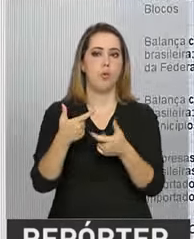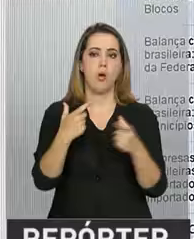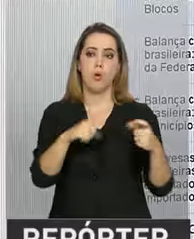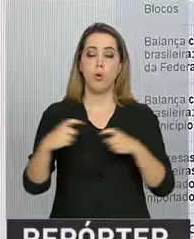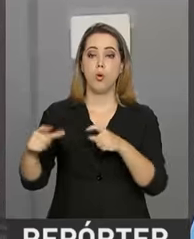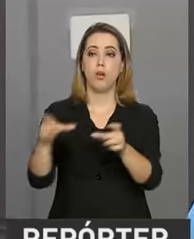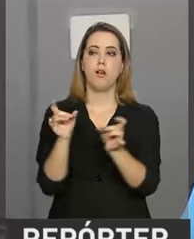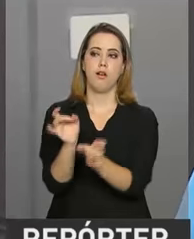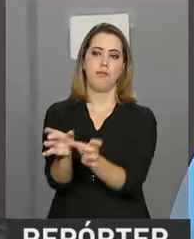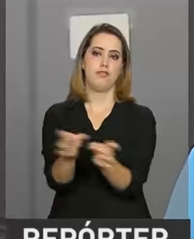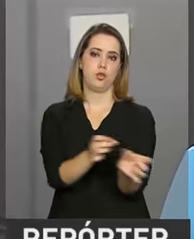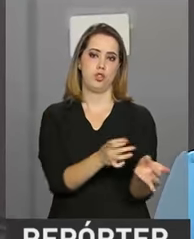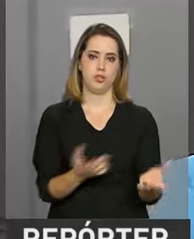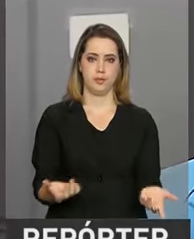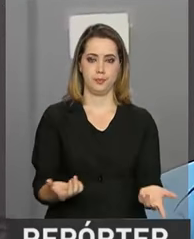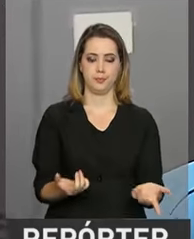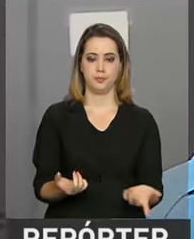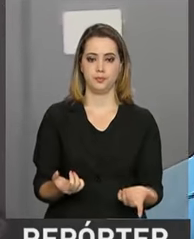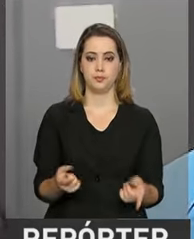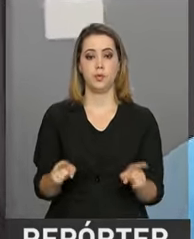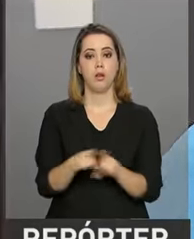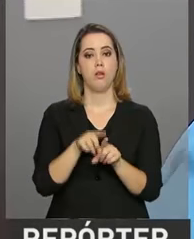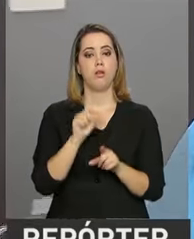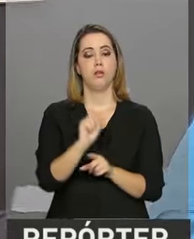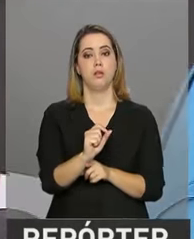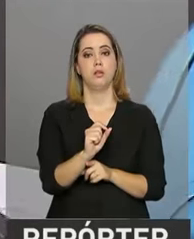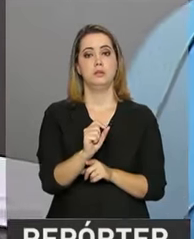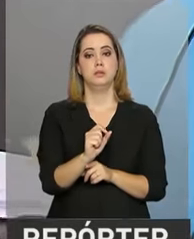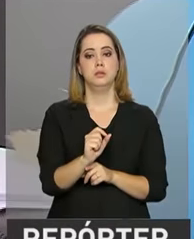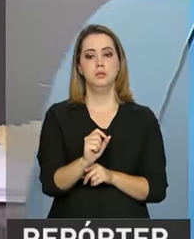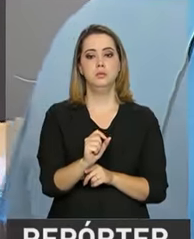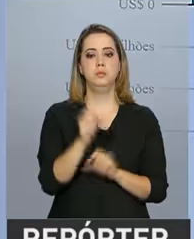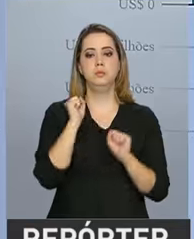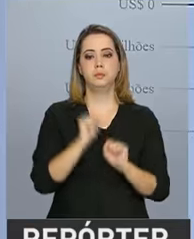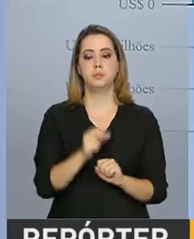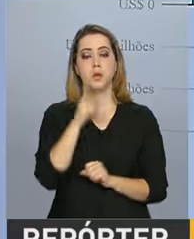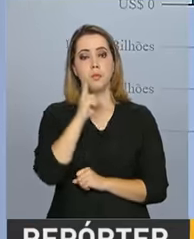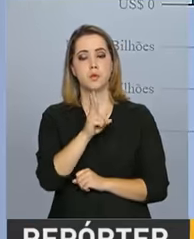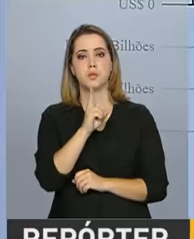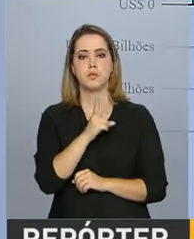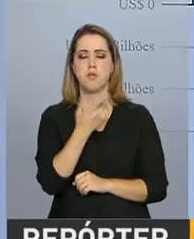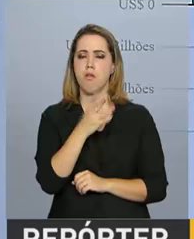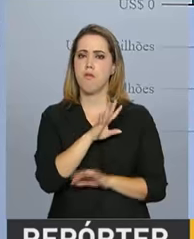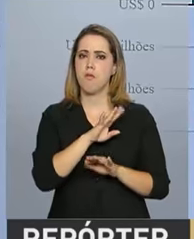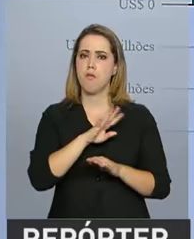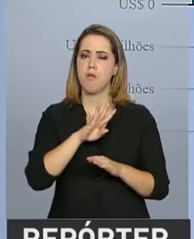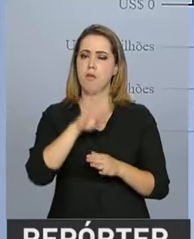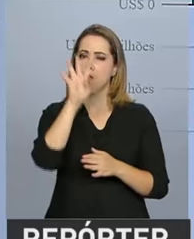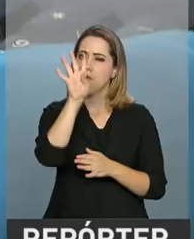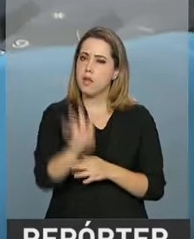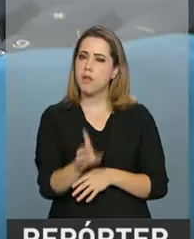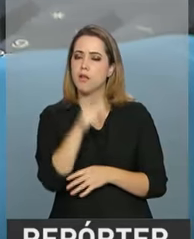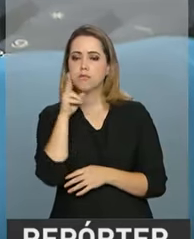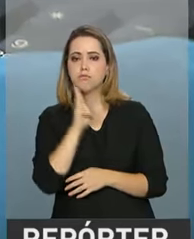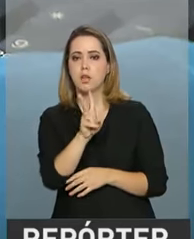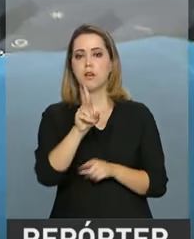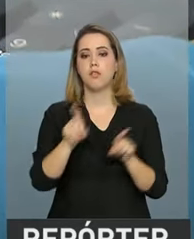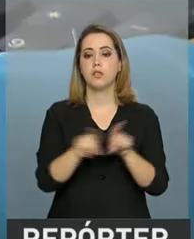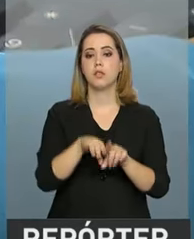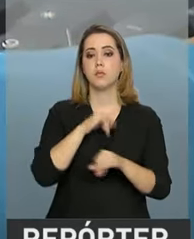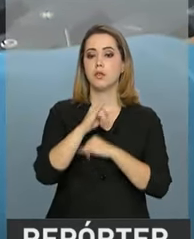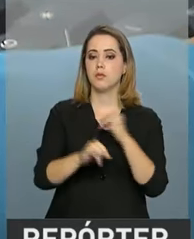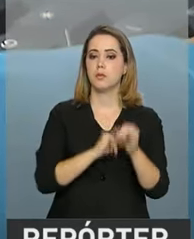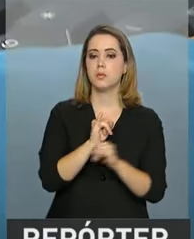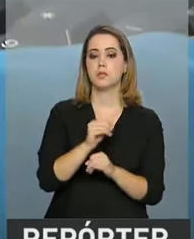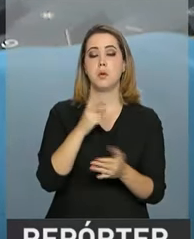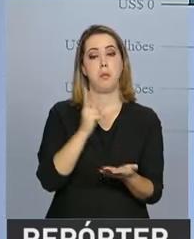mercadorias. Com a ferramenta, é possível navegar e interagir com gráficos e informações, mesmo para quem não